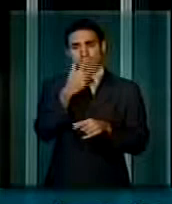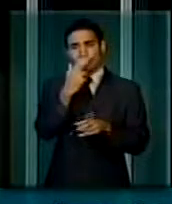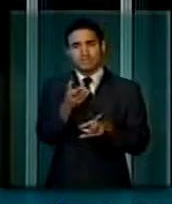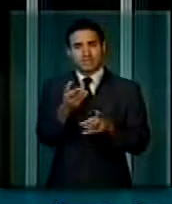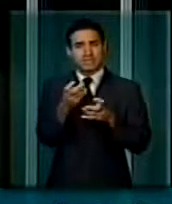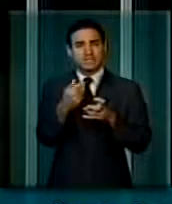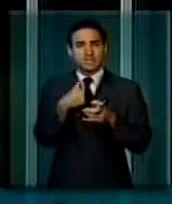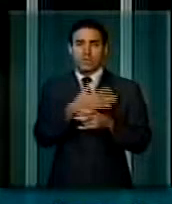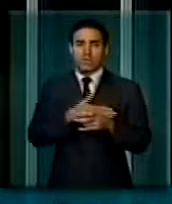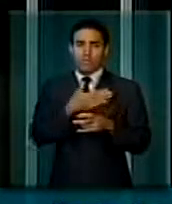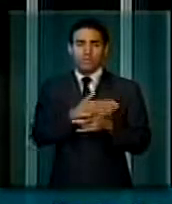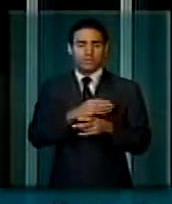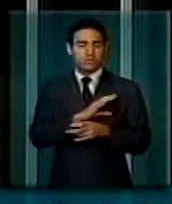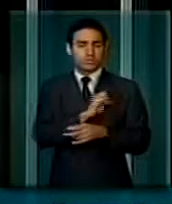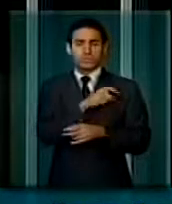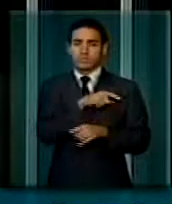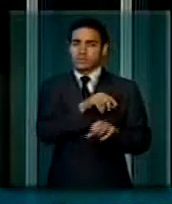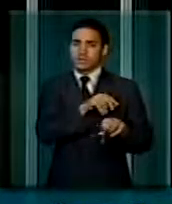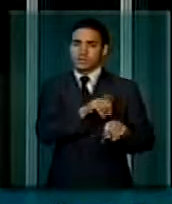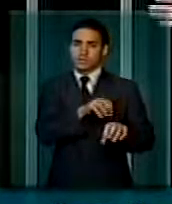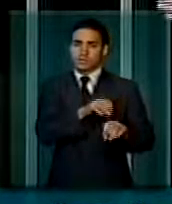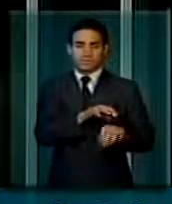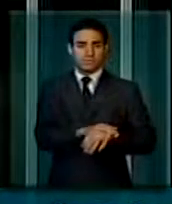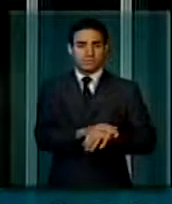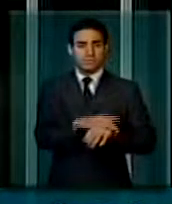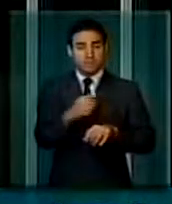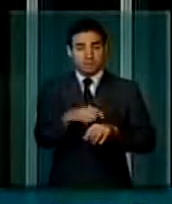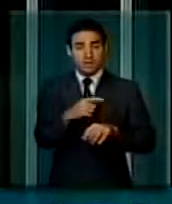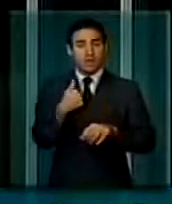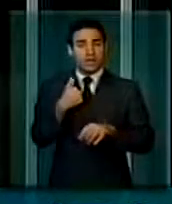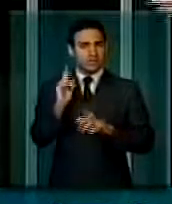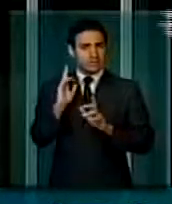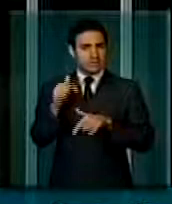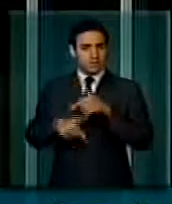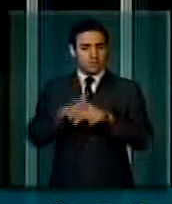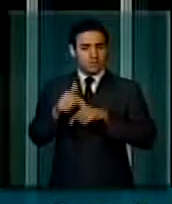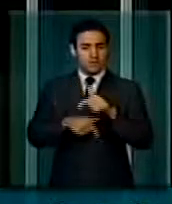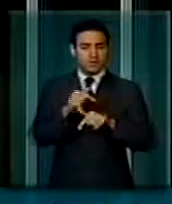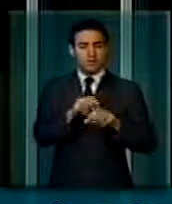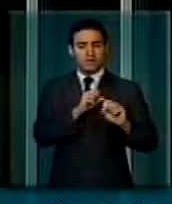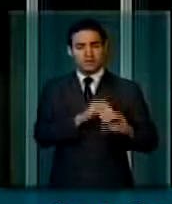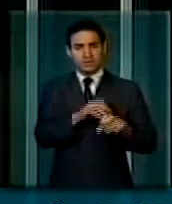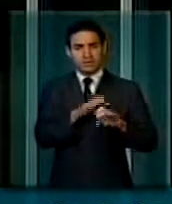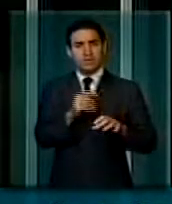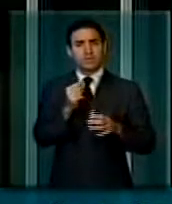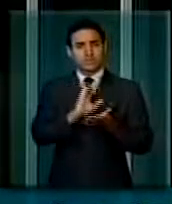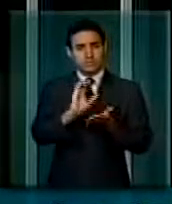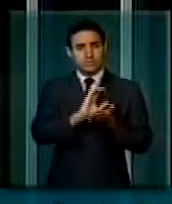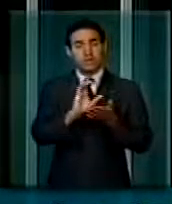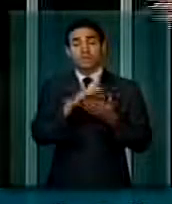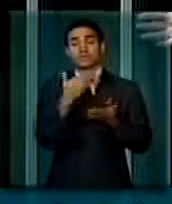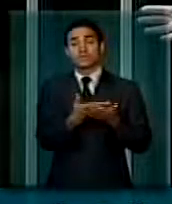gosto muito de educação. Investi muito quando prefeito e como ministro em educação integral.